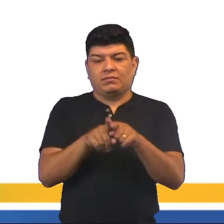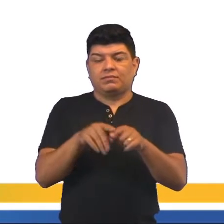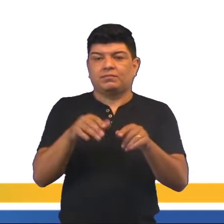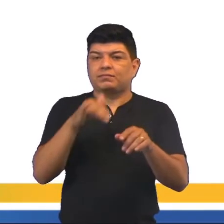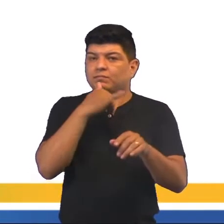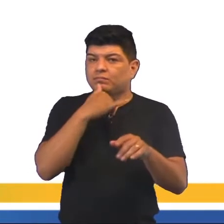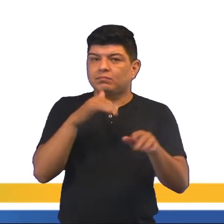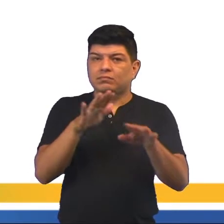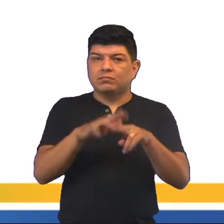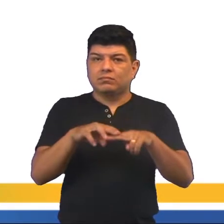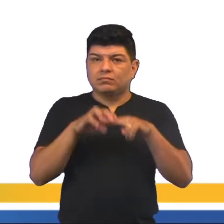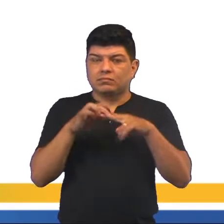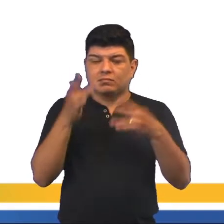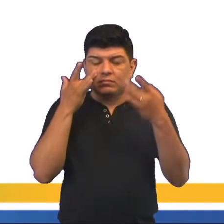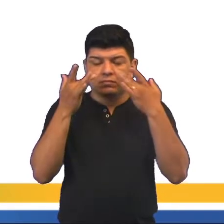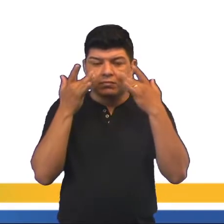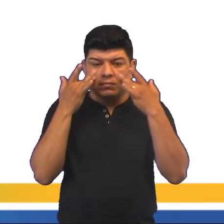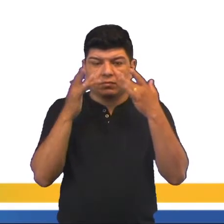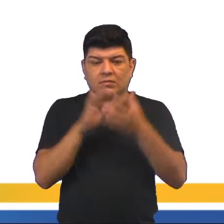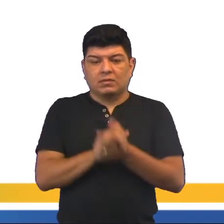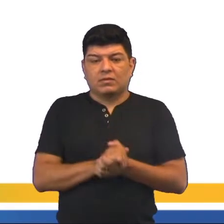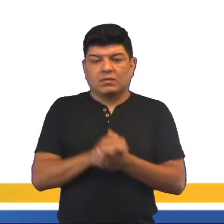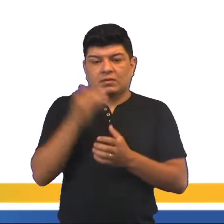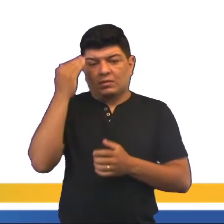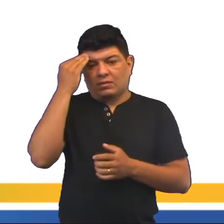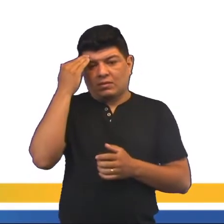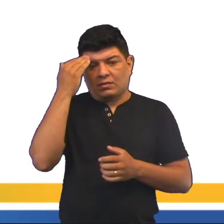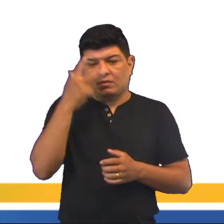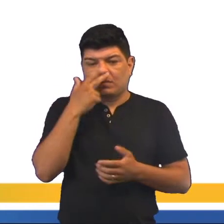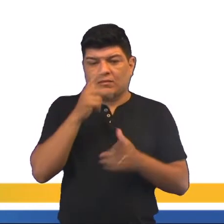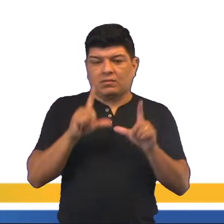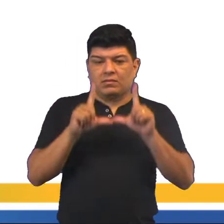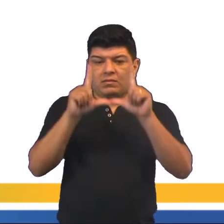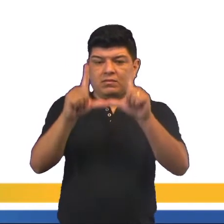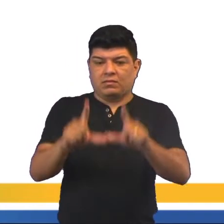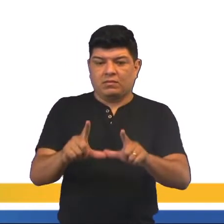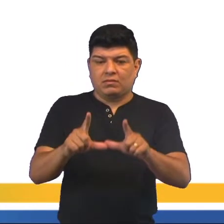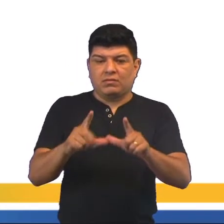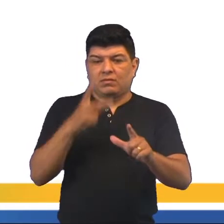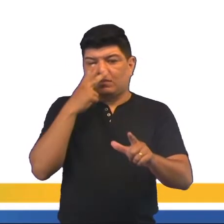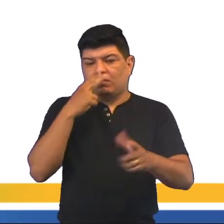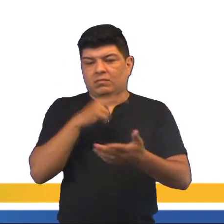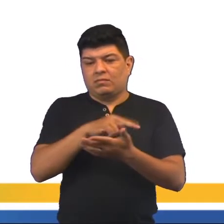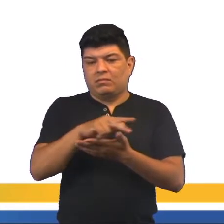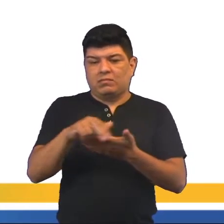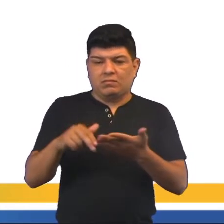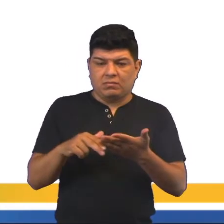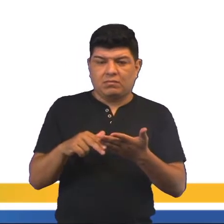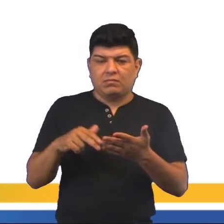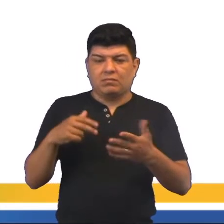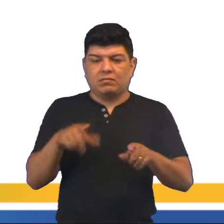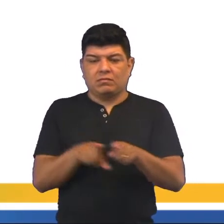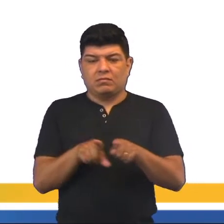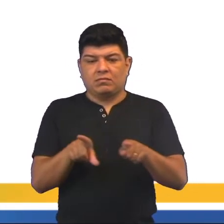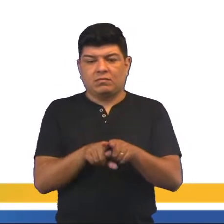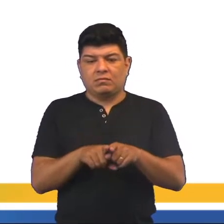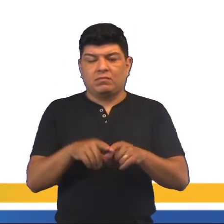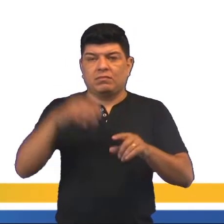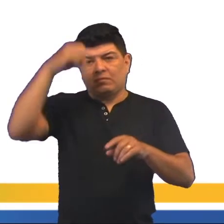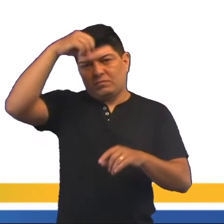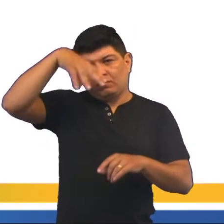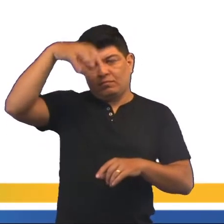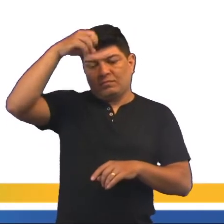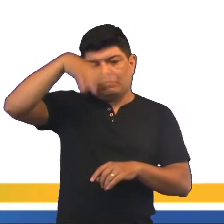drama, né? da peça. Compreende painéis, móveis, adereços, bambolinas, bastidores, efeitos